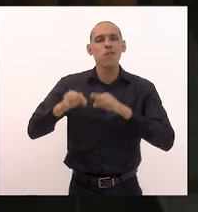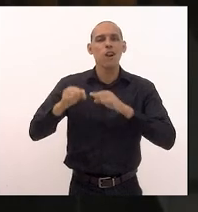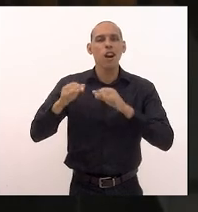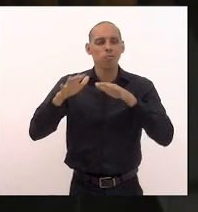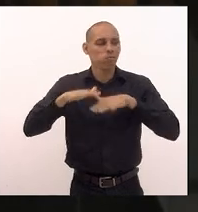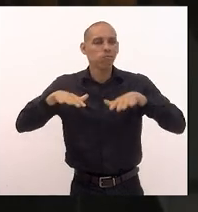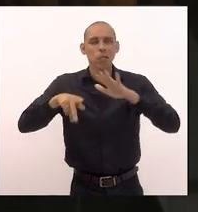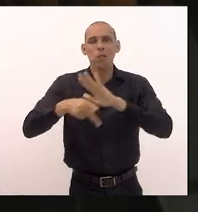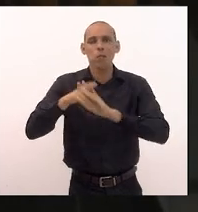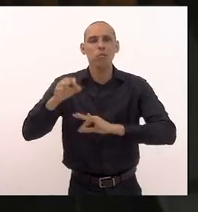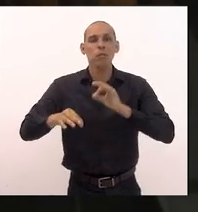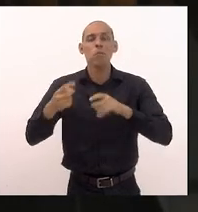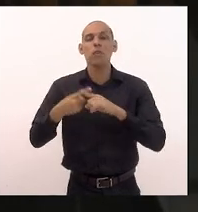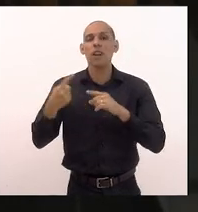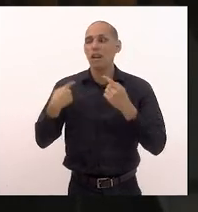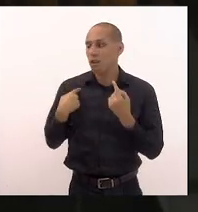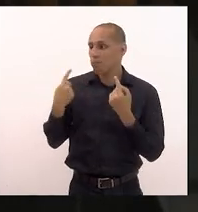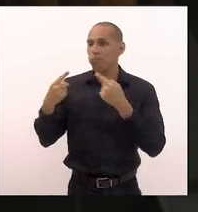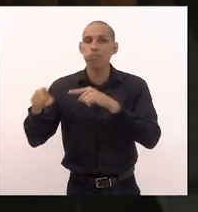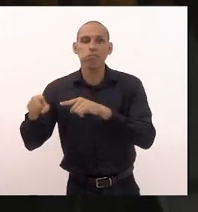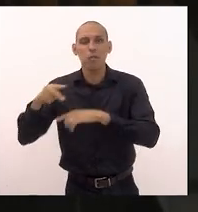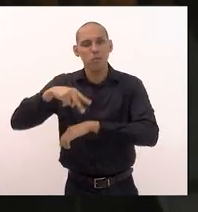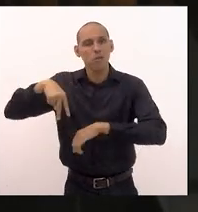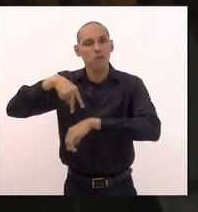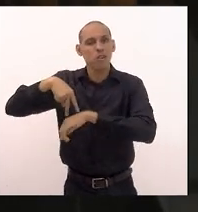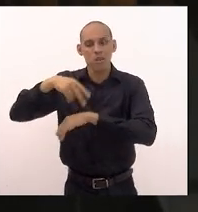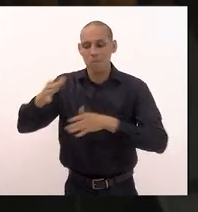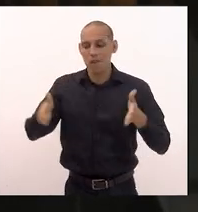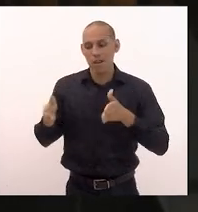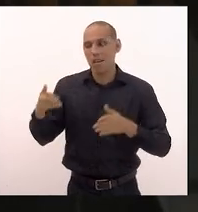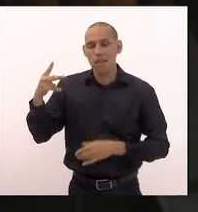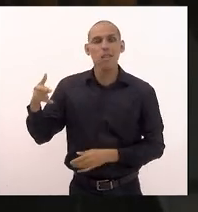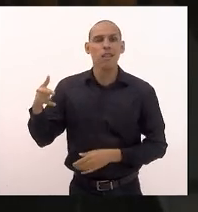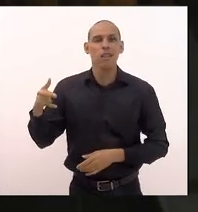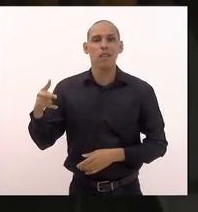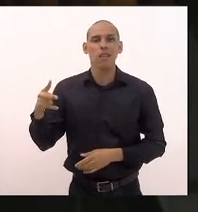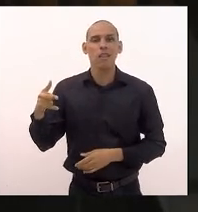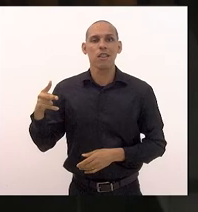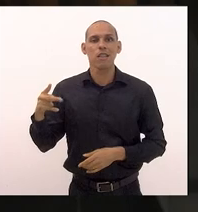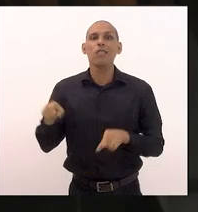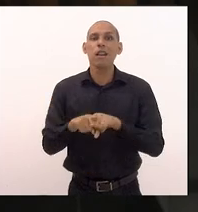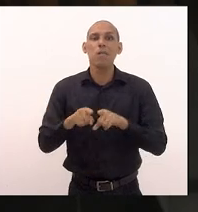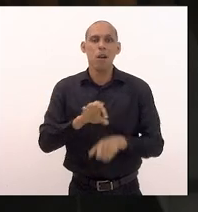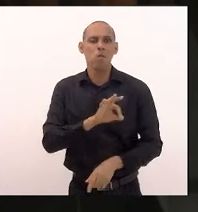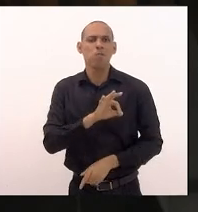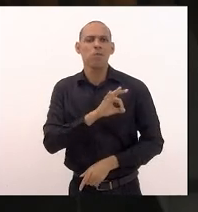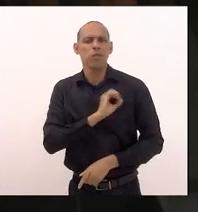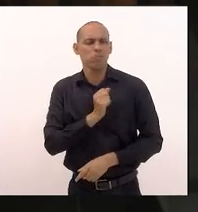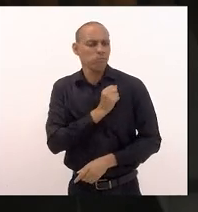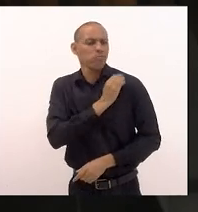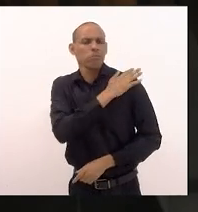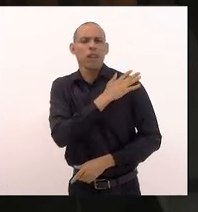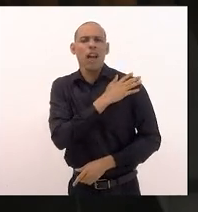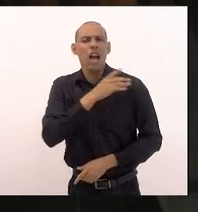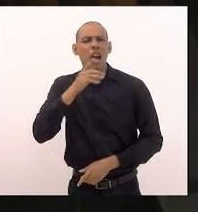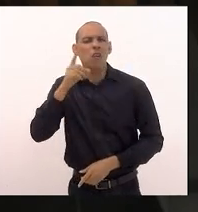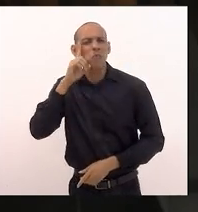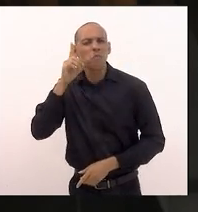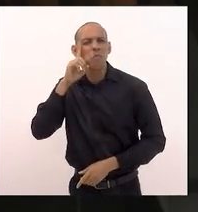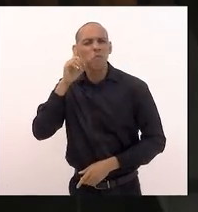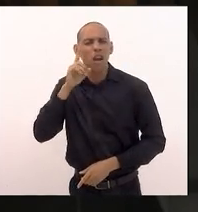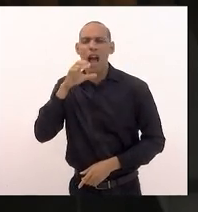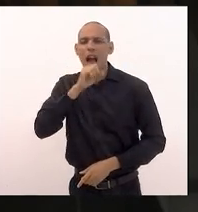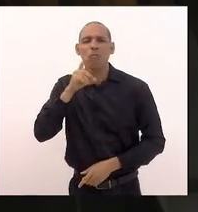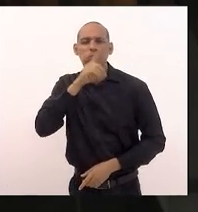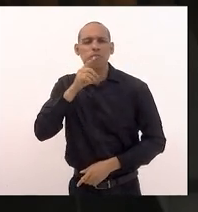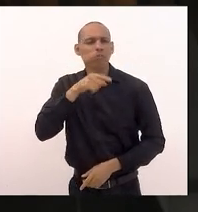o protagonismo do mandato dessa vereadora confrontando a polícia militar que faz uma operação de guerra todos os finais de semana nas